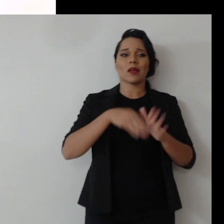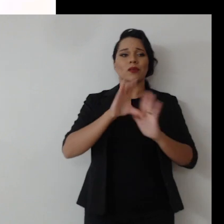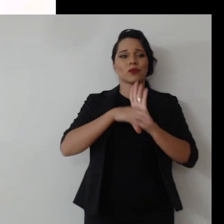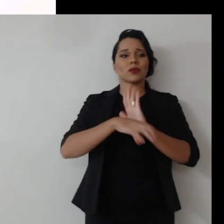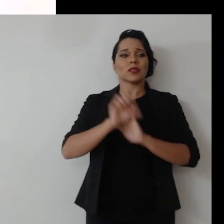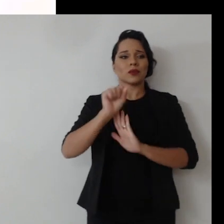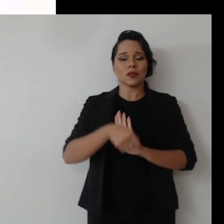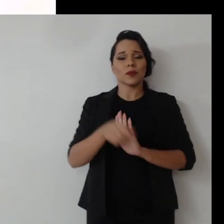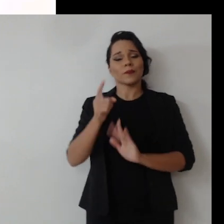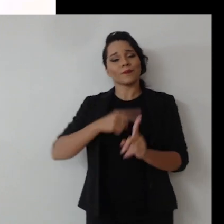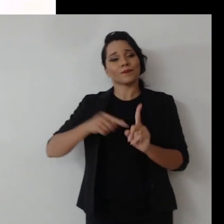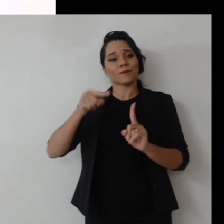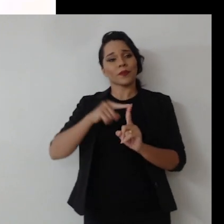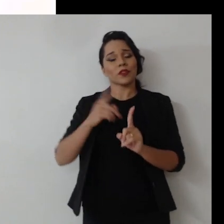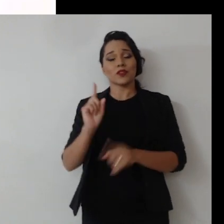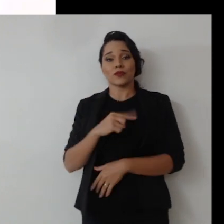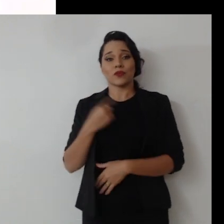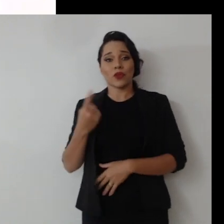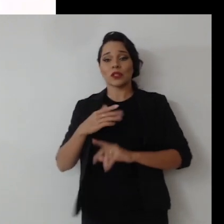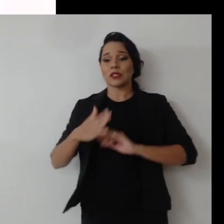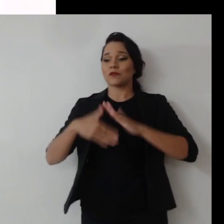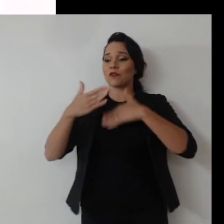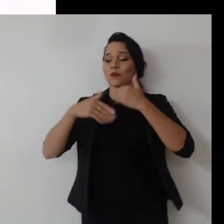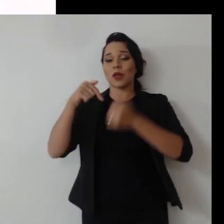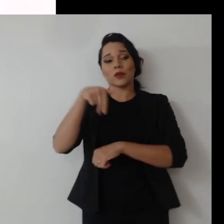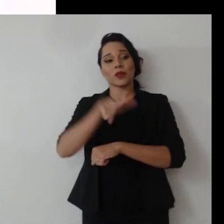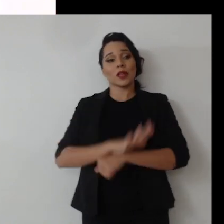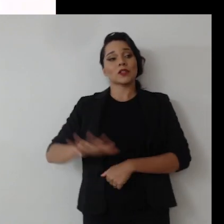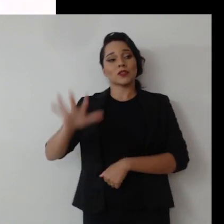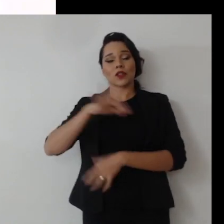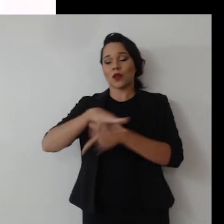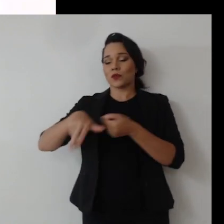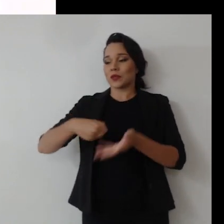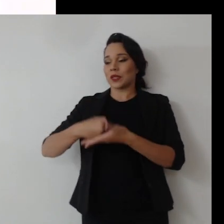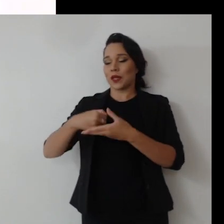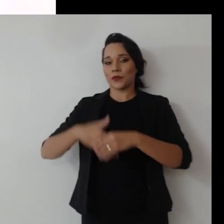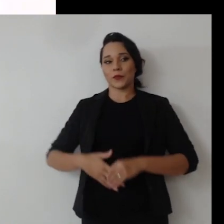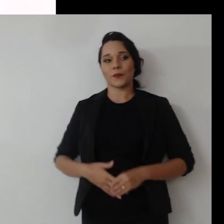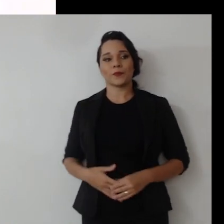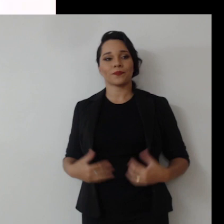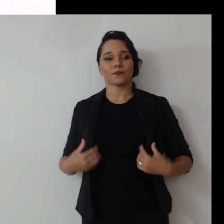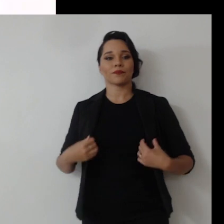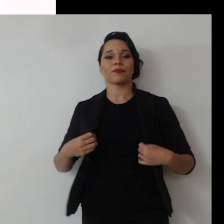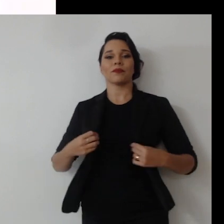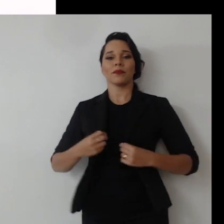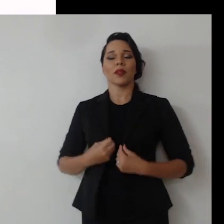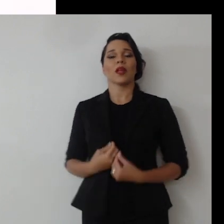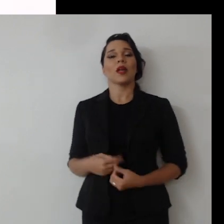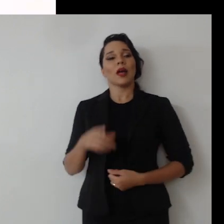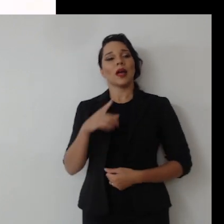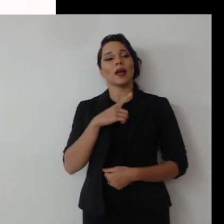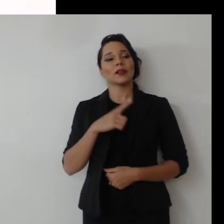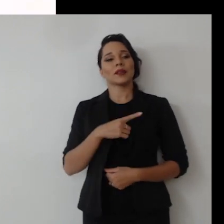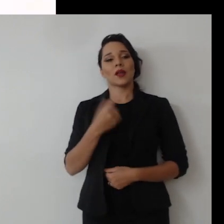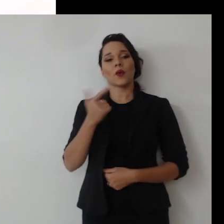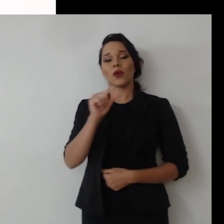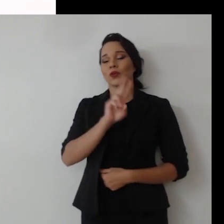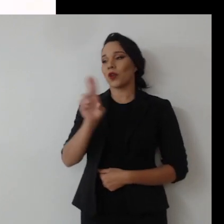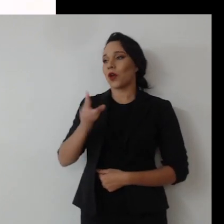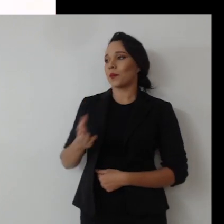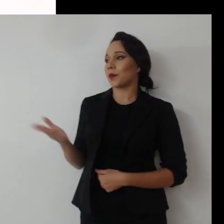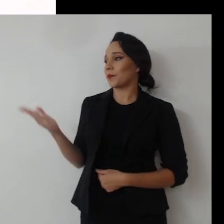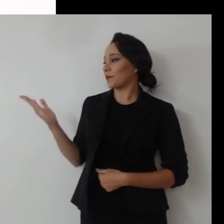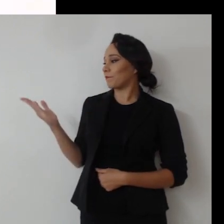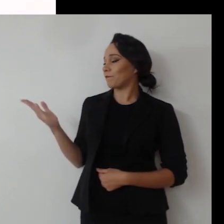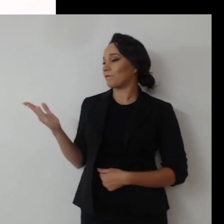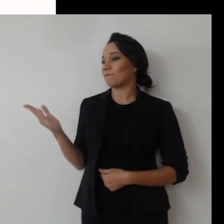conceito, sim, e do objetivo nosso desenvolvimento nacional sustentável. E aí surge o chamado triple bot online,